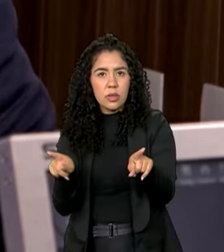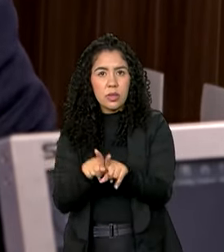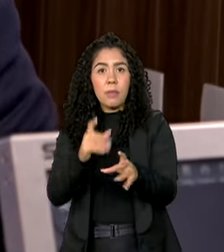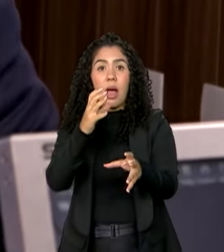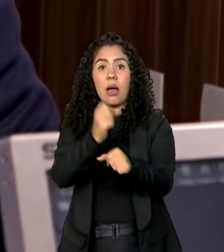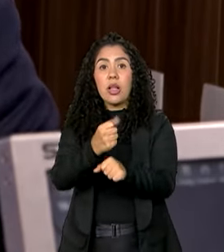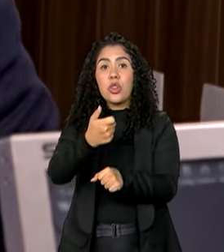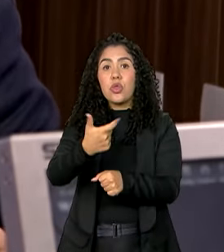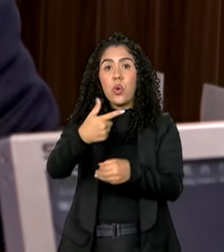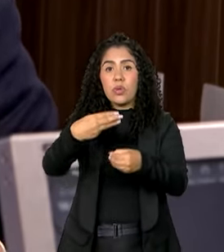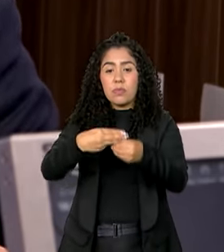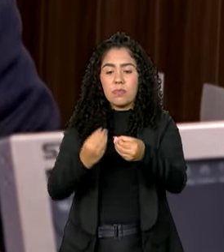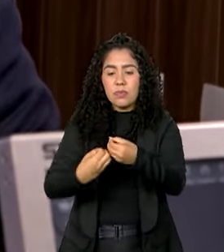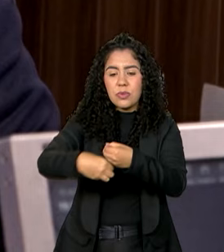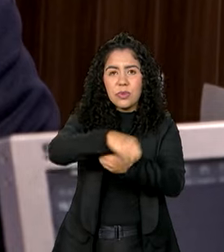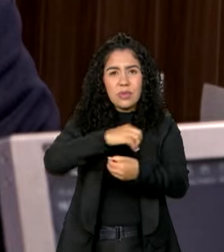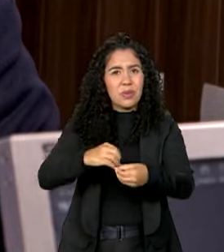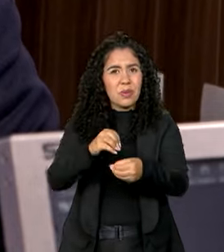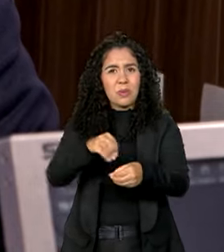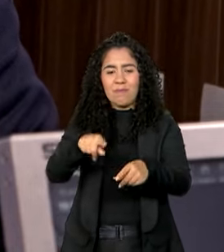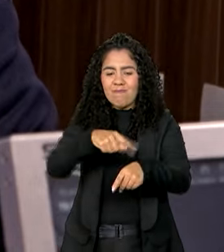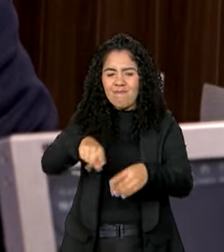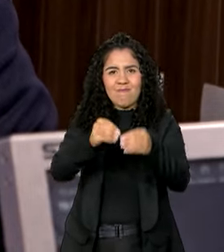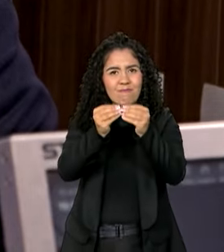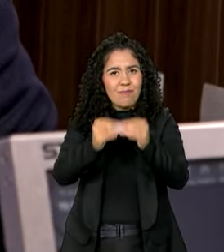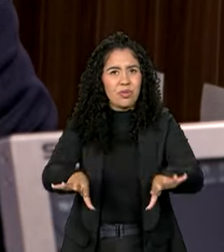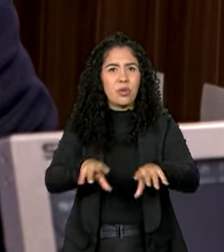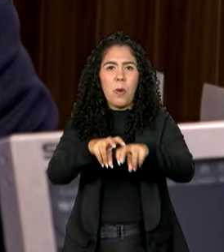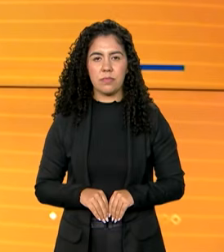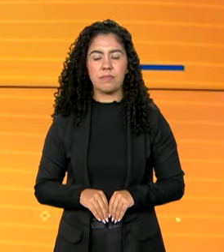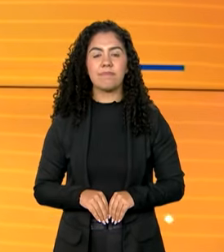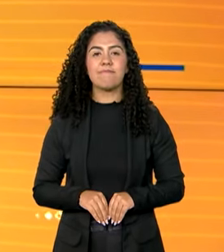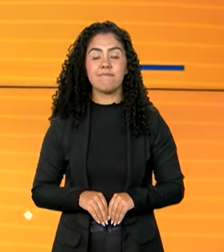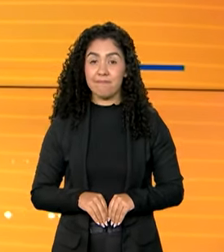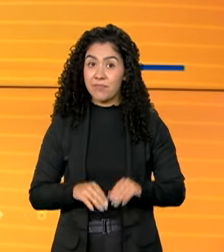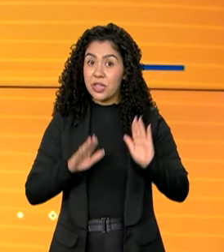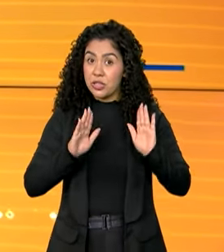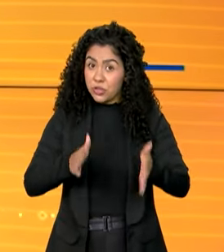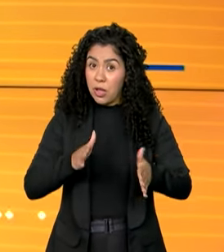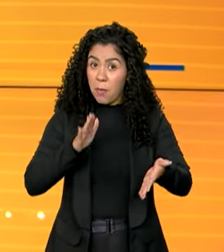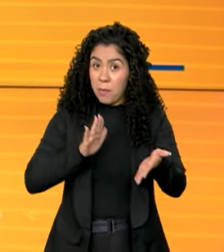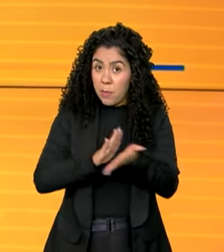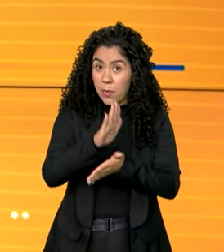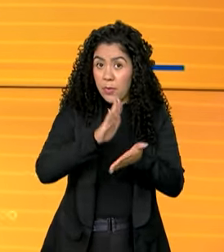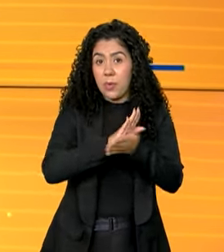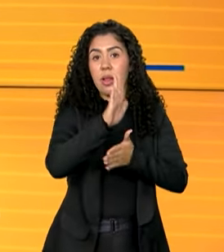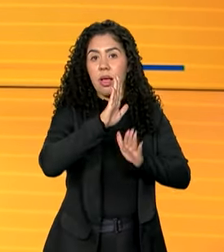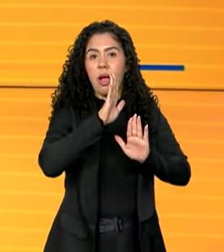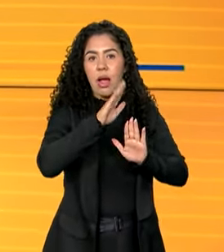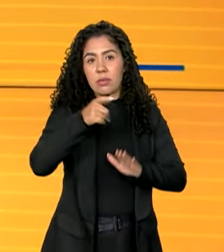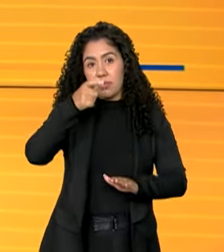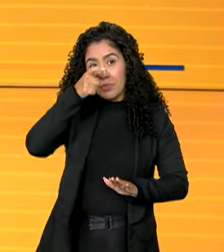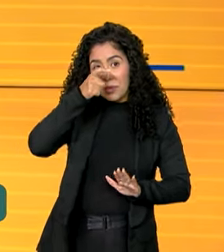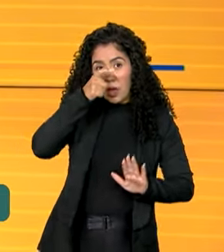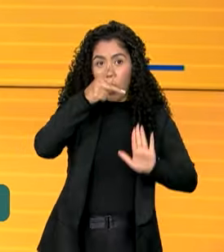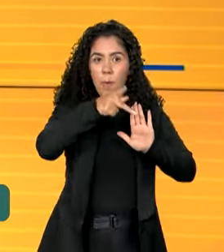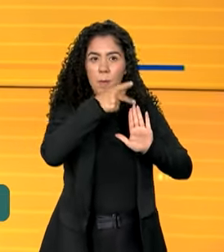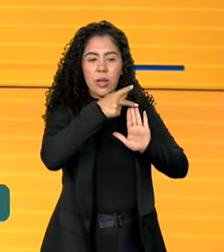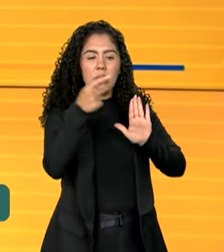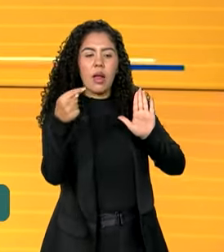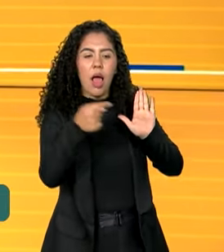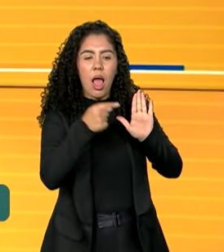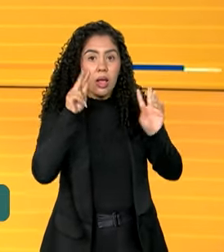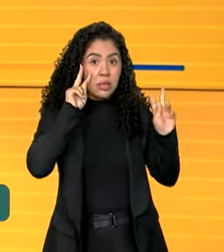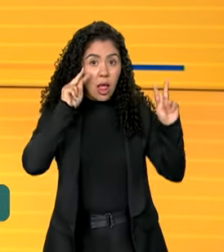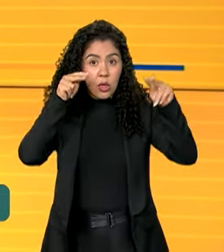municípios que foram atingidos fortemente com esse problema do Pantanal. E olha, foi publicada no Diário Oficial da União a portaria que